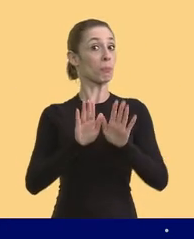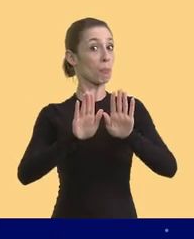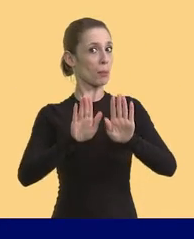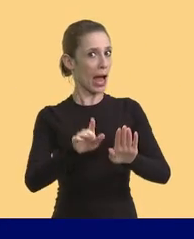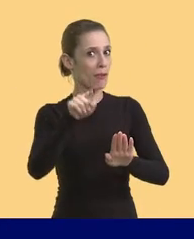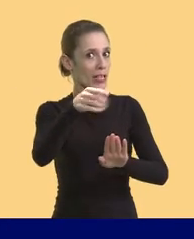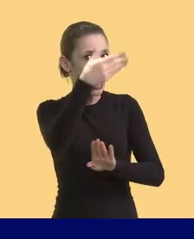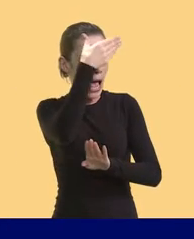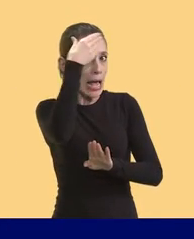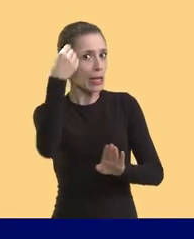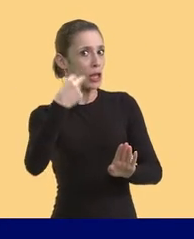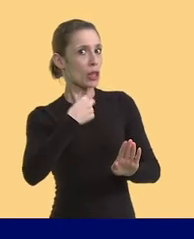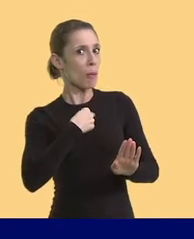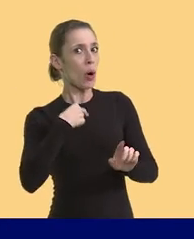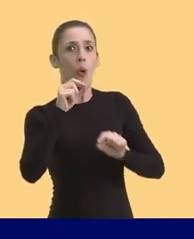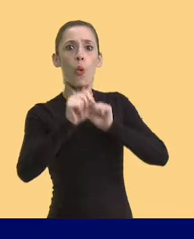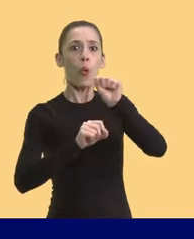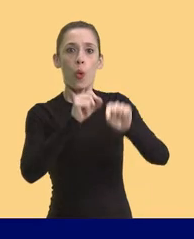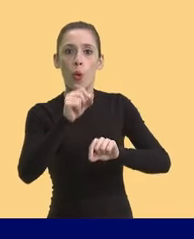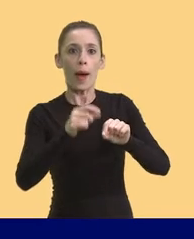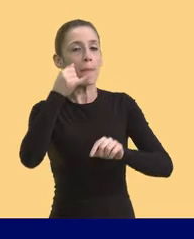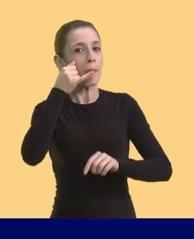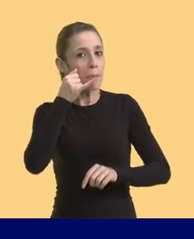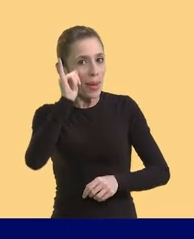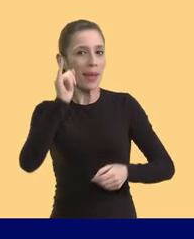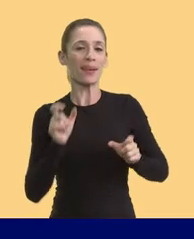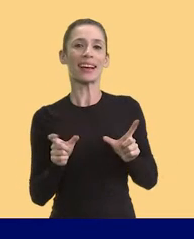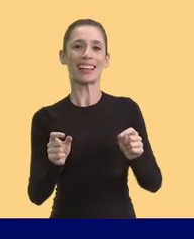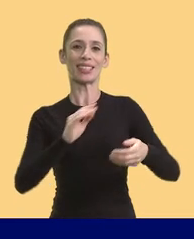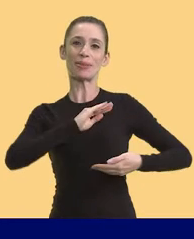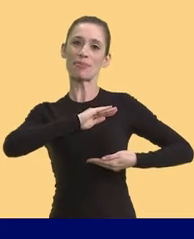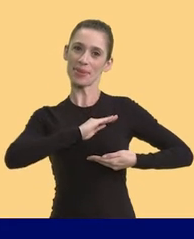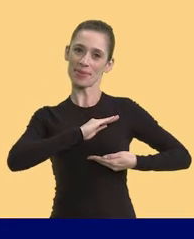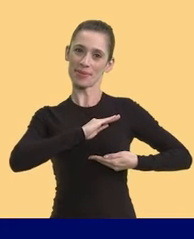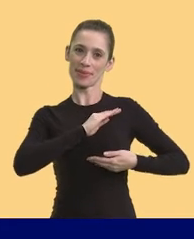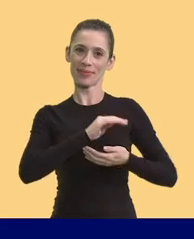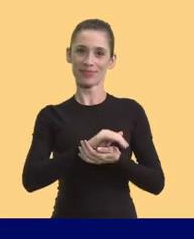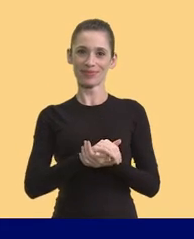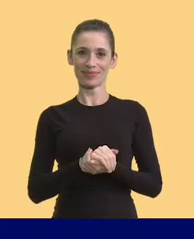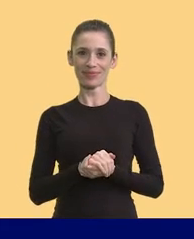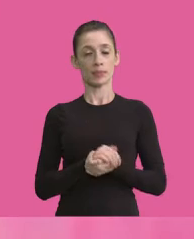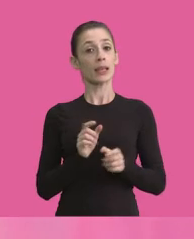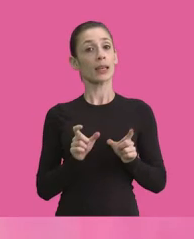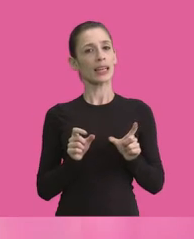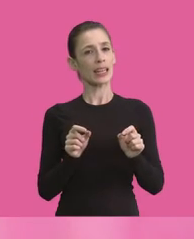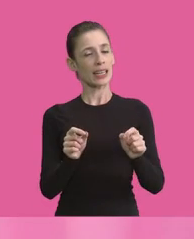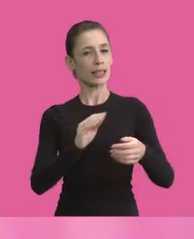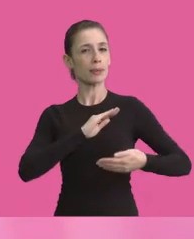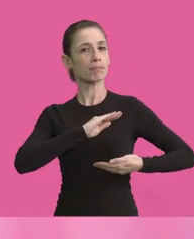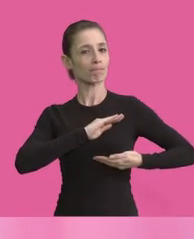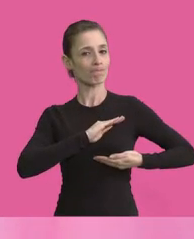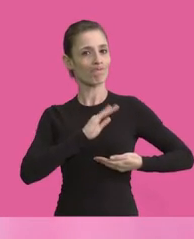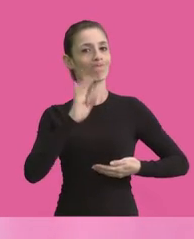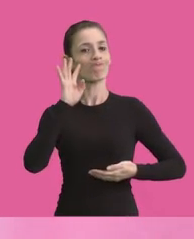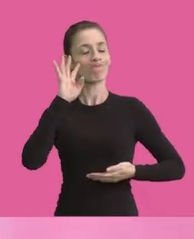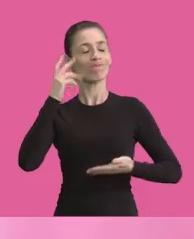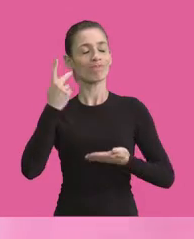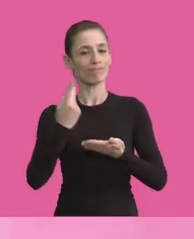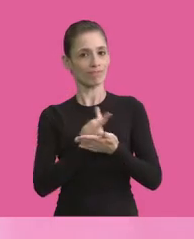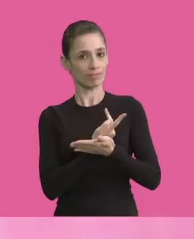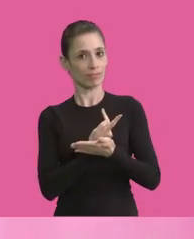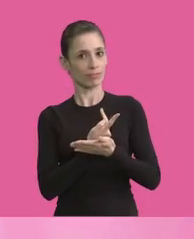No entanto, o que você não pode esquecer é de se prevenir contra o câncer de mama. Câncer de mama